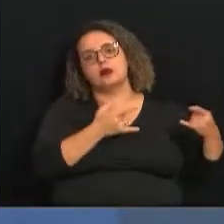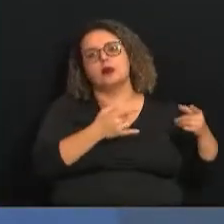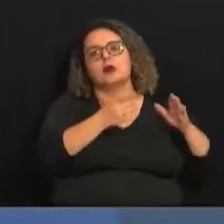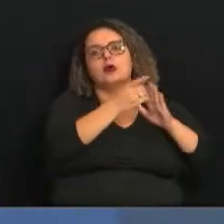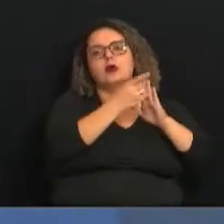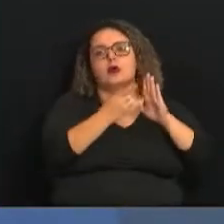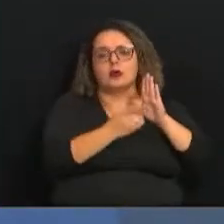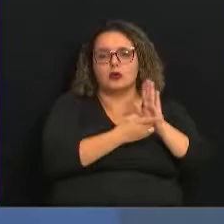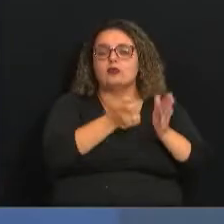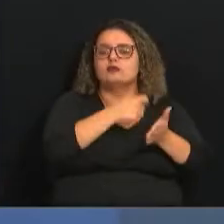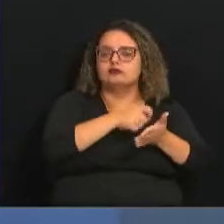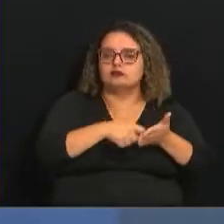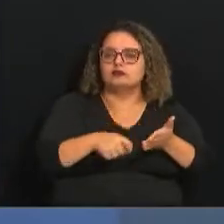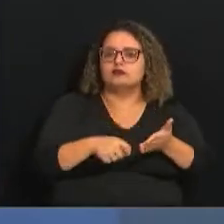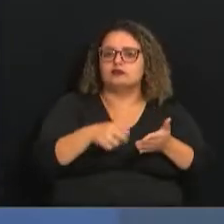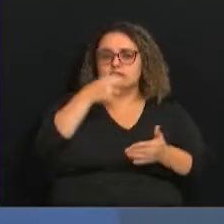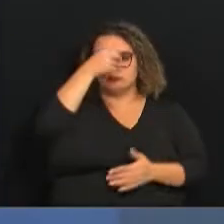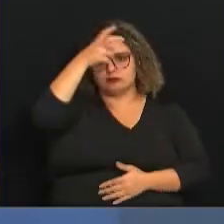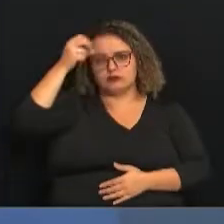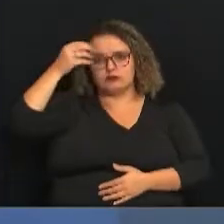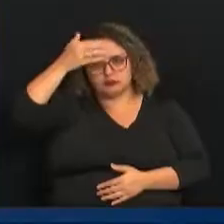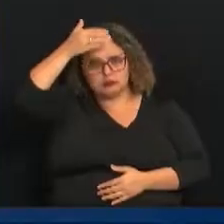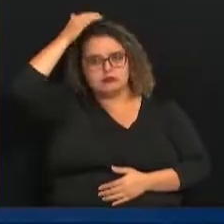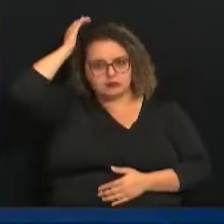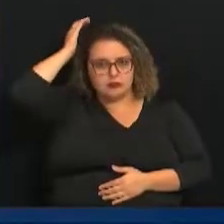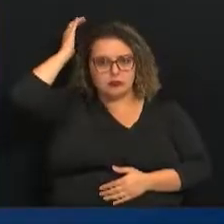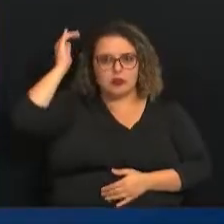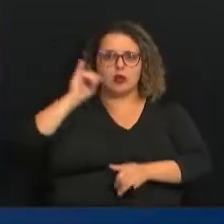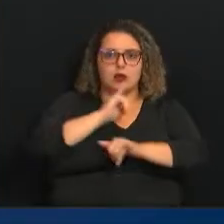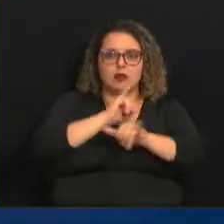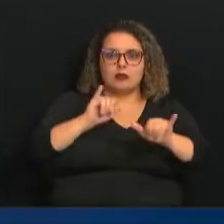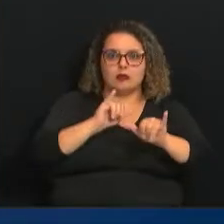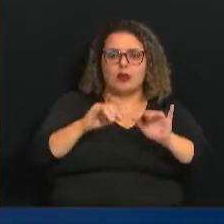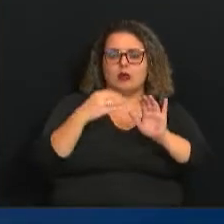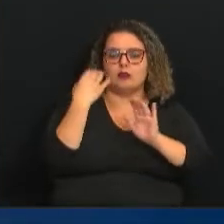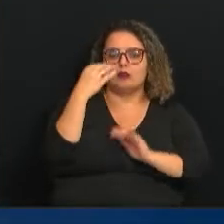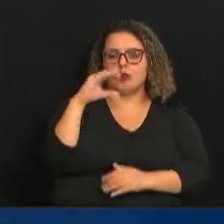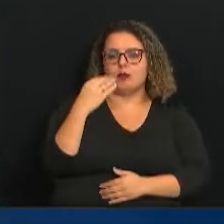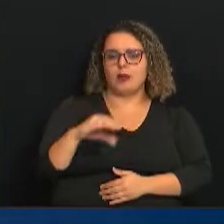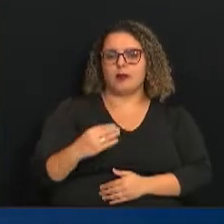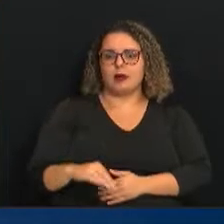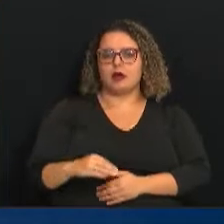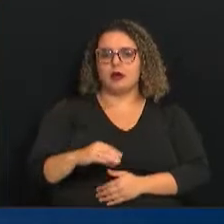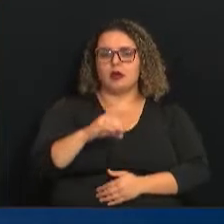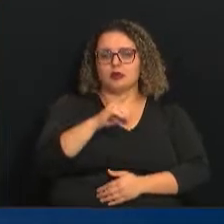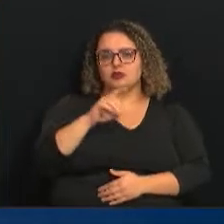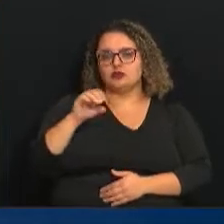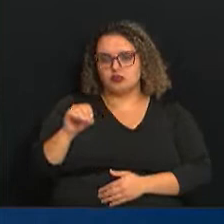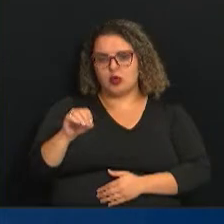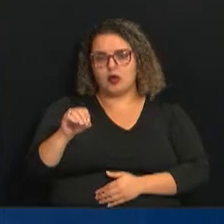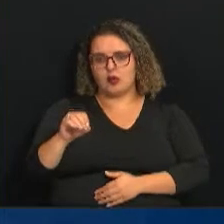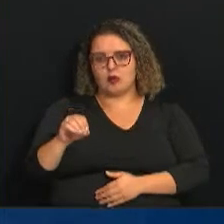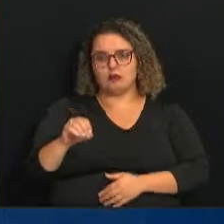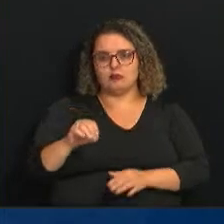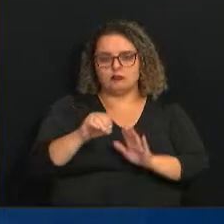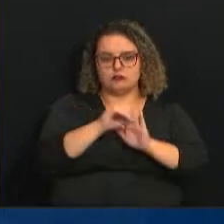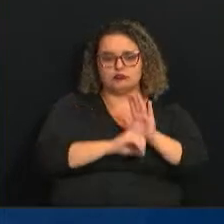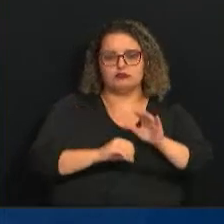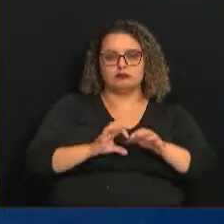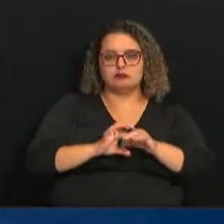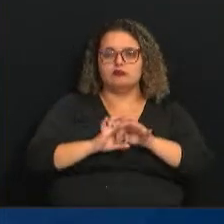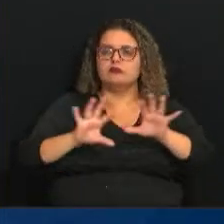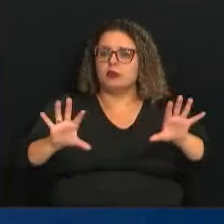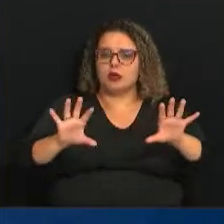foi assinado pelo prefeito Dário Saad e publicado no Diário Oficial de hoje e também autoriza a realização de